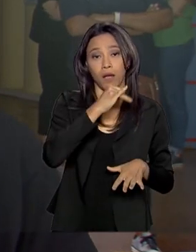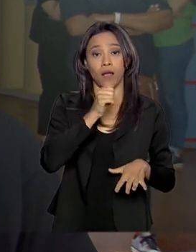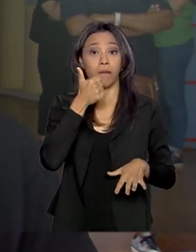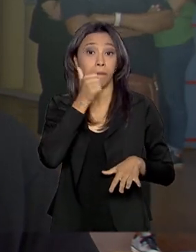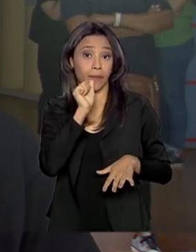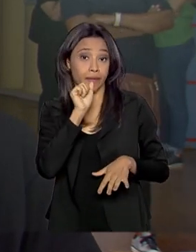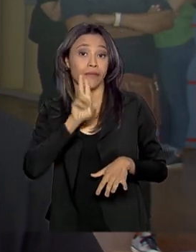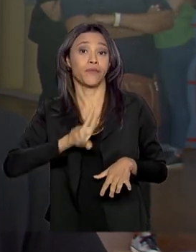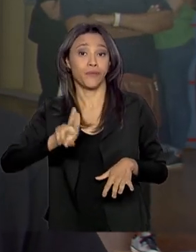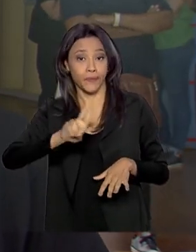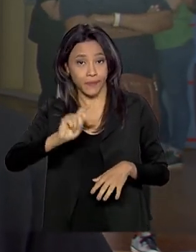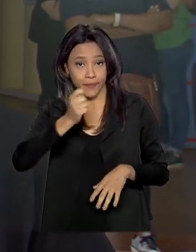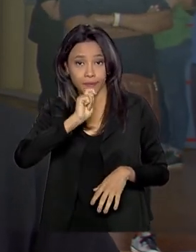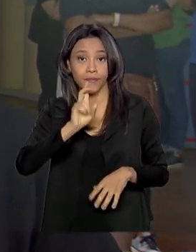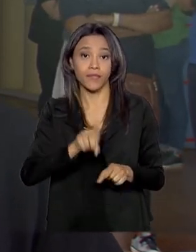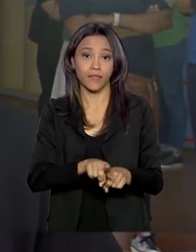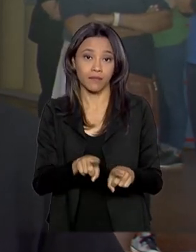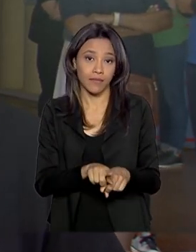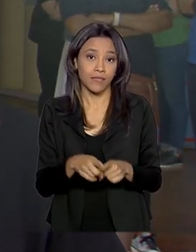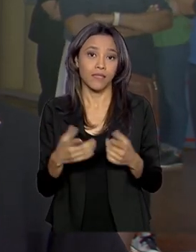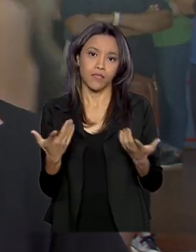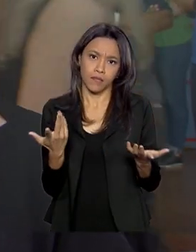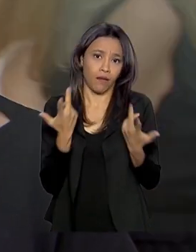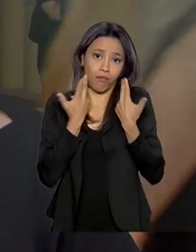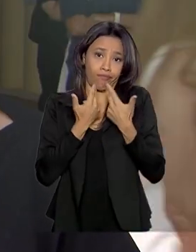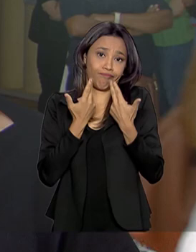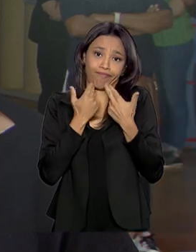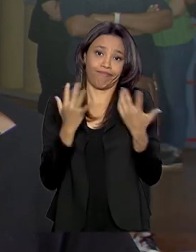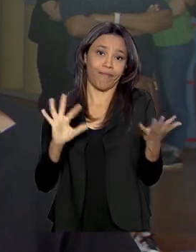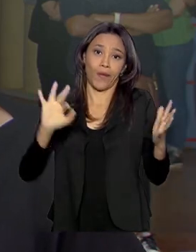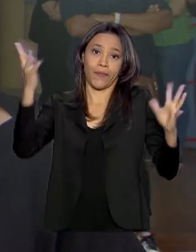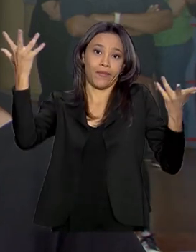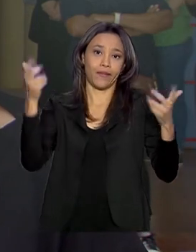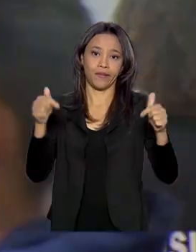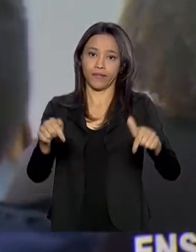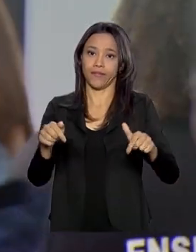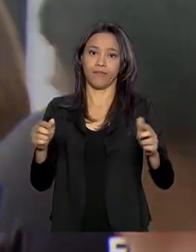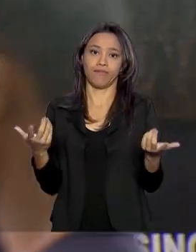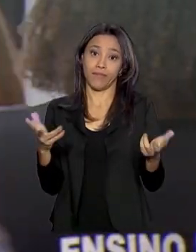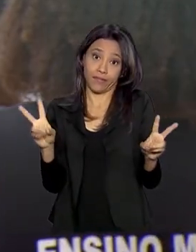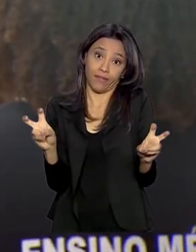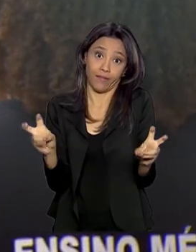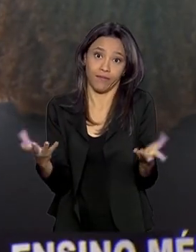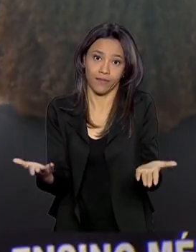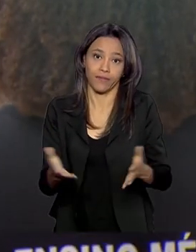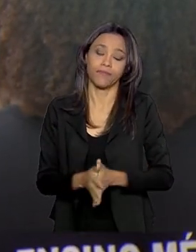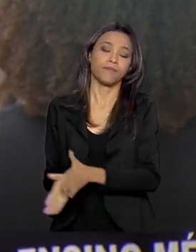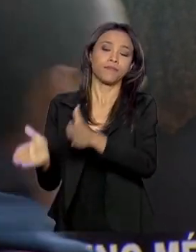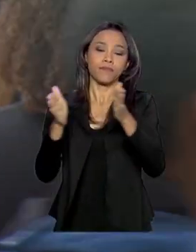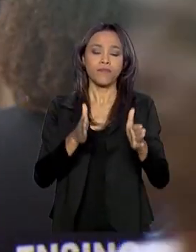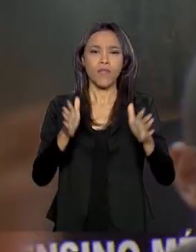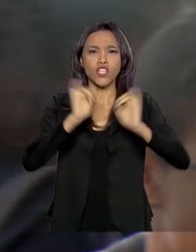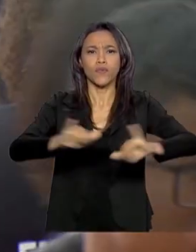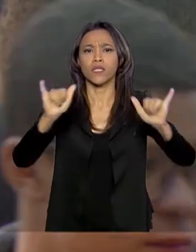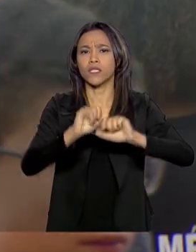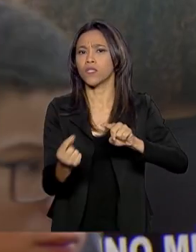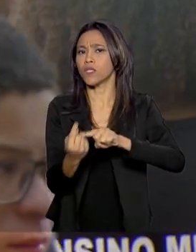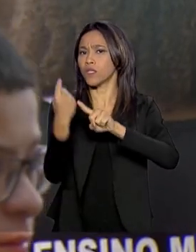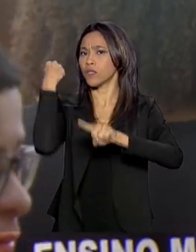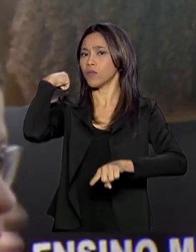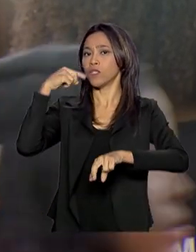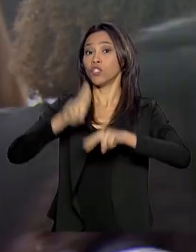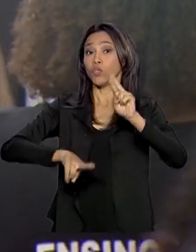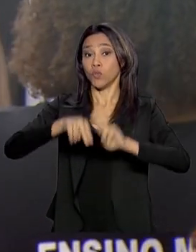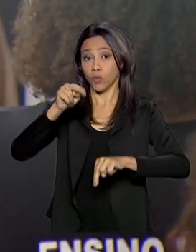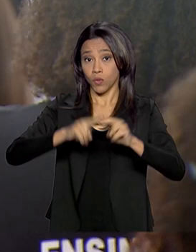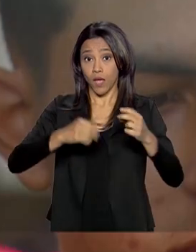da droga. Então acaba ficando bastante comum. A campanha foi iniciada em junho. Esta é